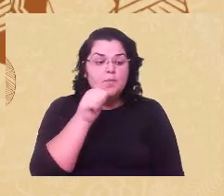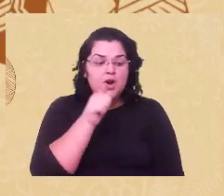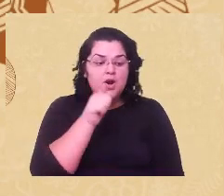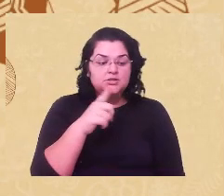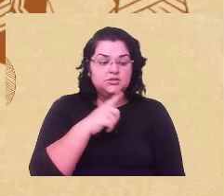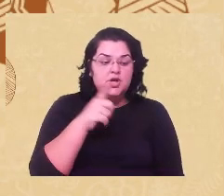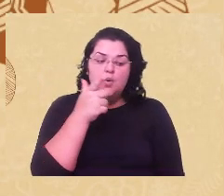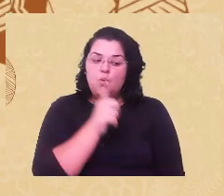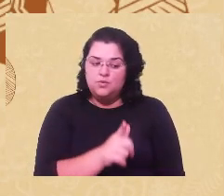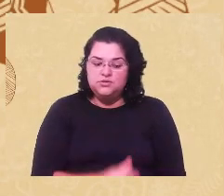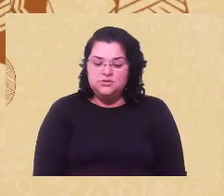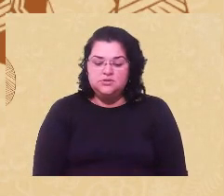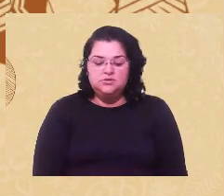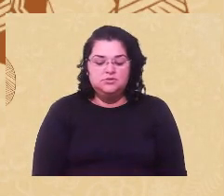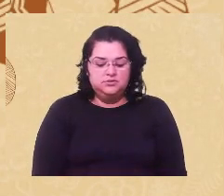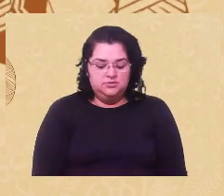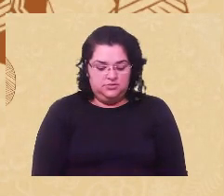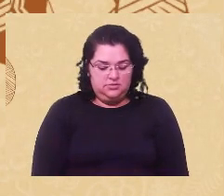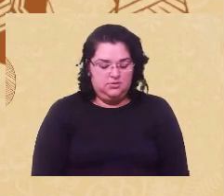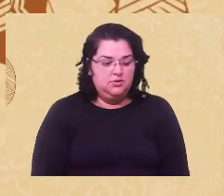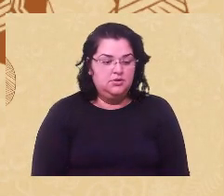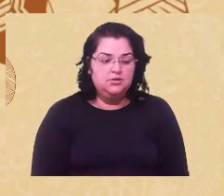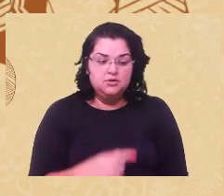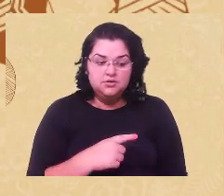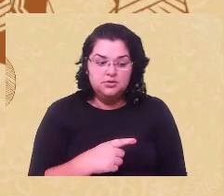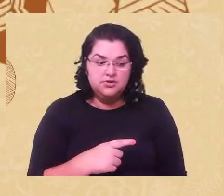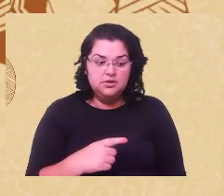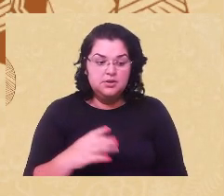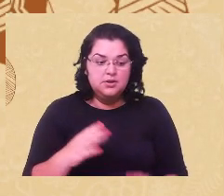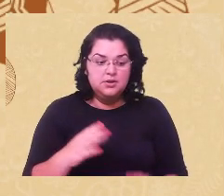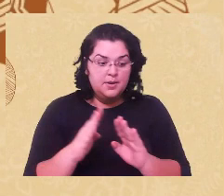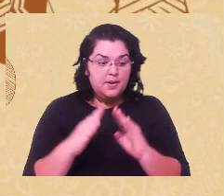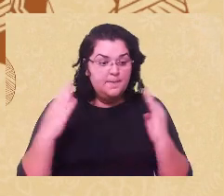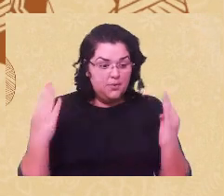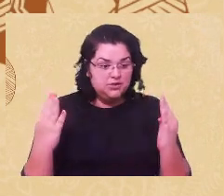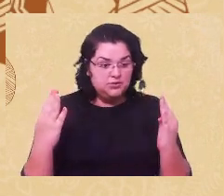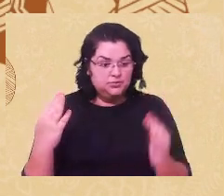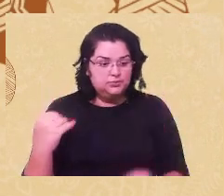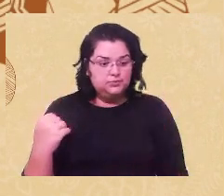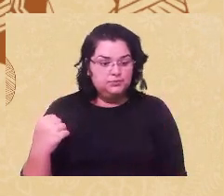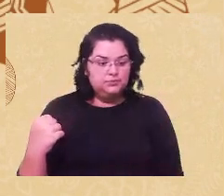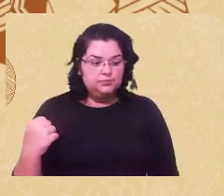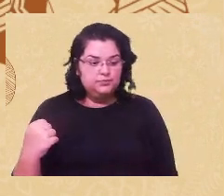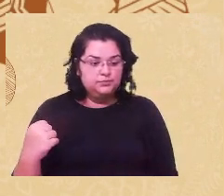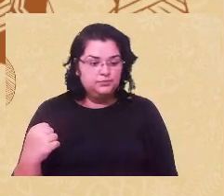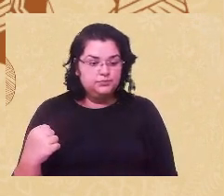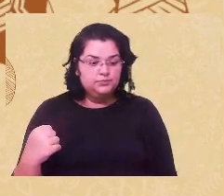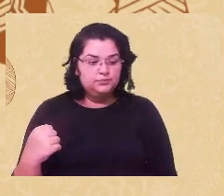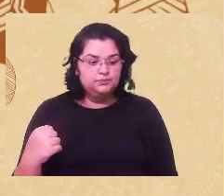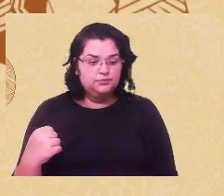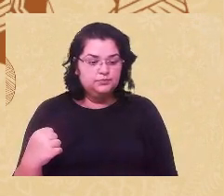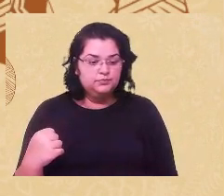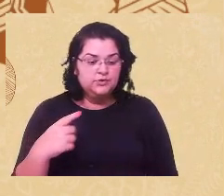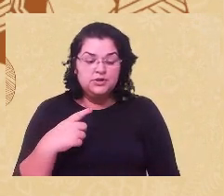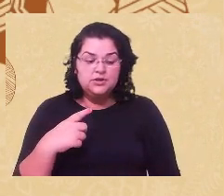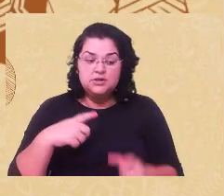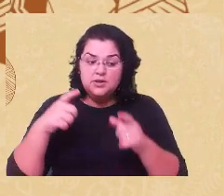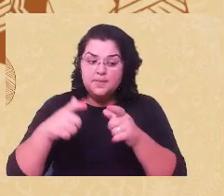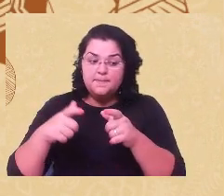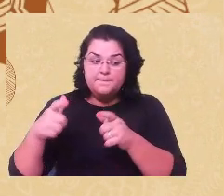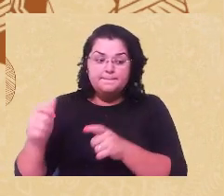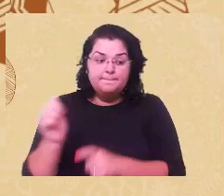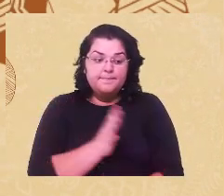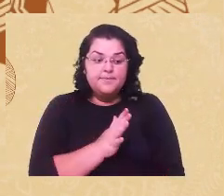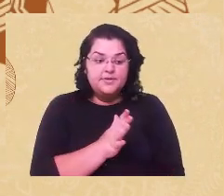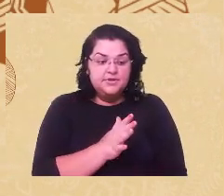relação simbiótica de exploração desses territórios, dessas riquezas, as mulheres também foram vistas como espólios de